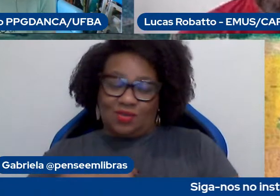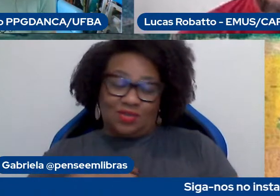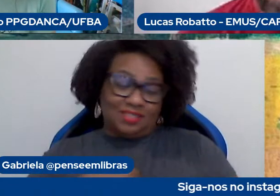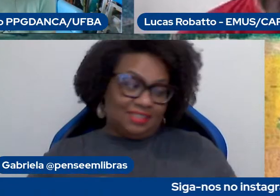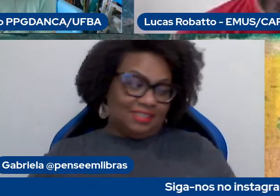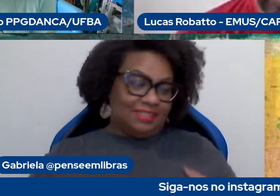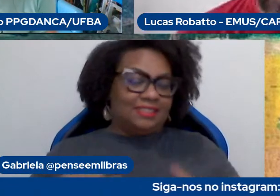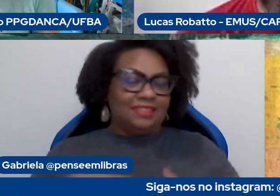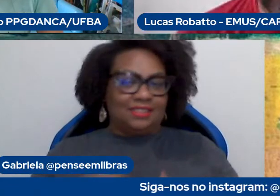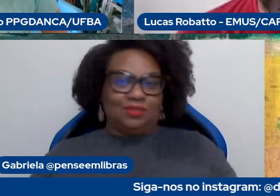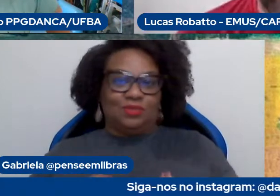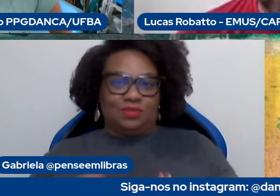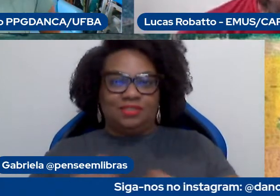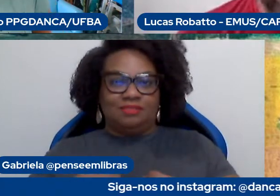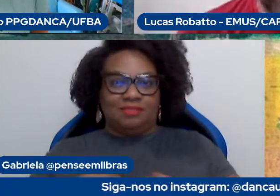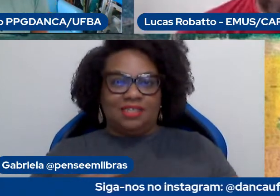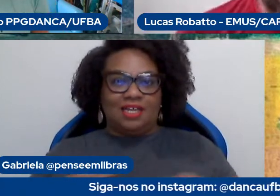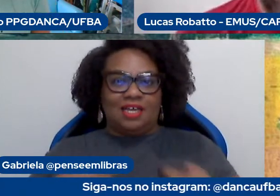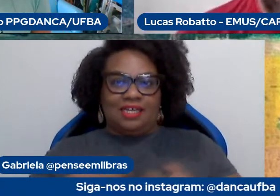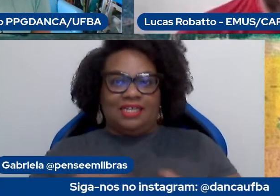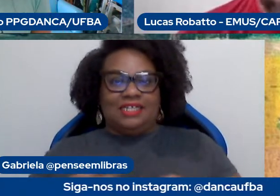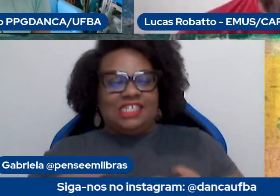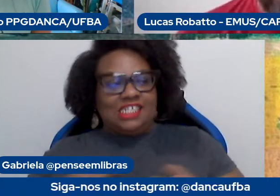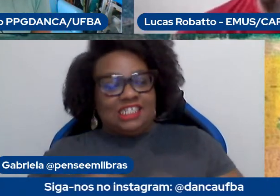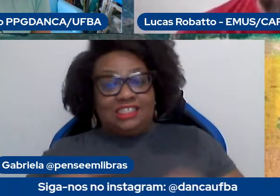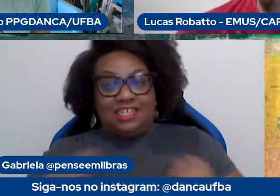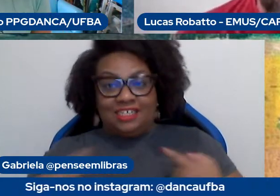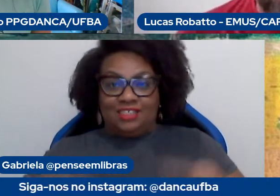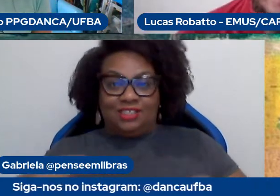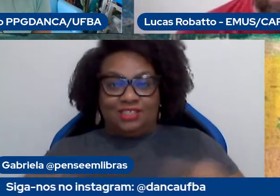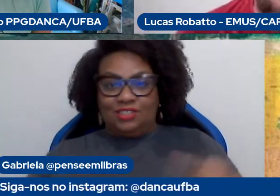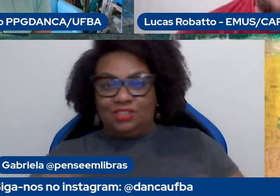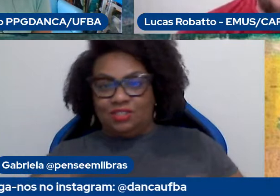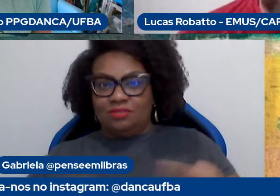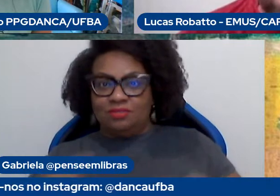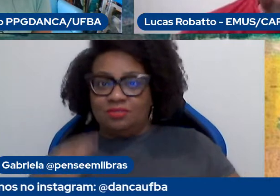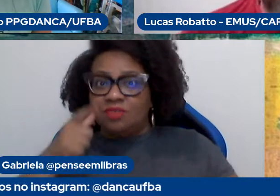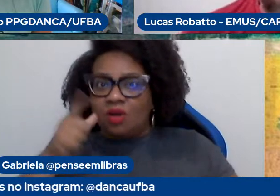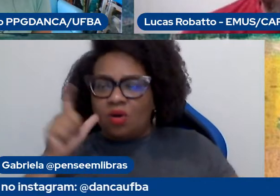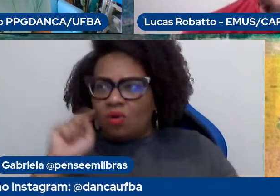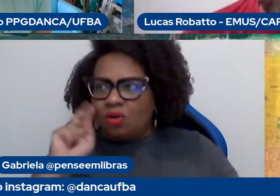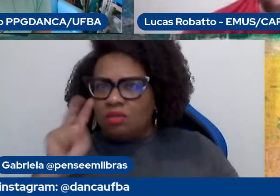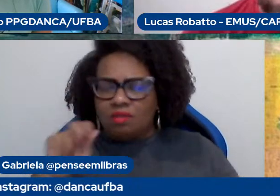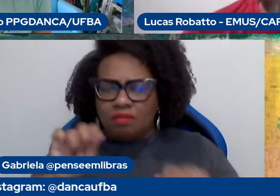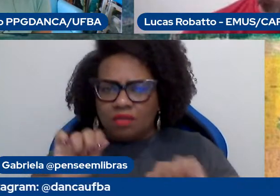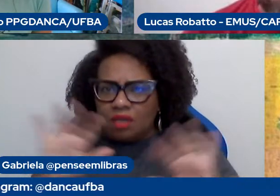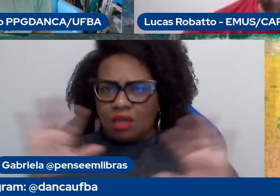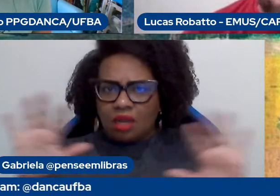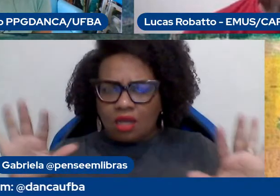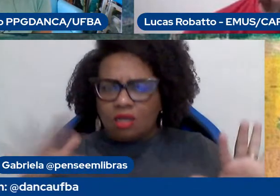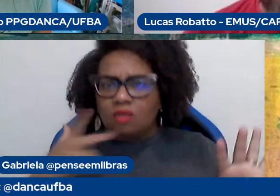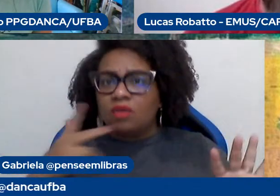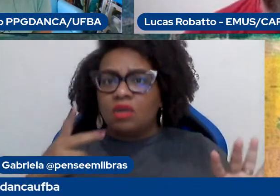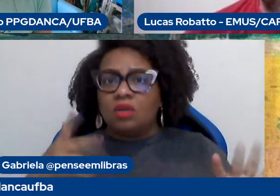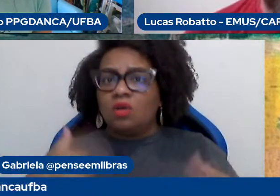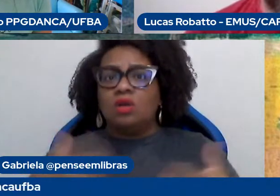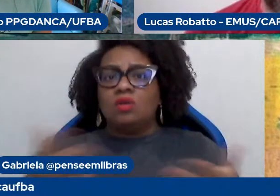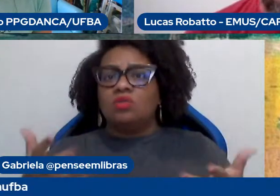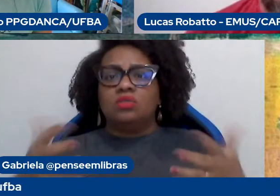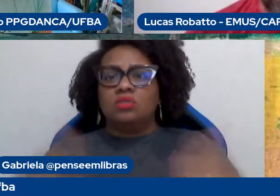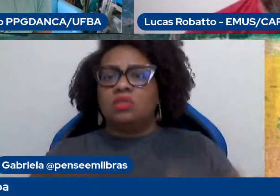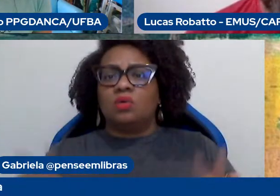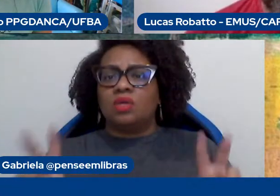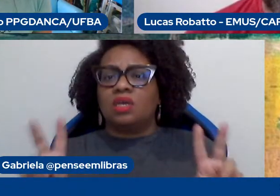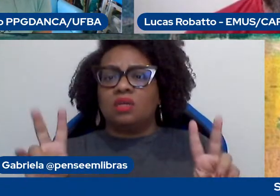A gente está discutindo coisas que, assim, ontem foi muito claro, várias áreas falaram, nós não queremos fazer essa questão do